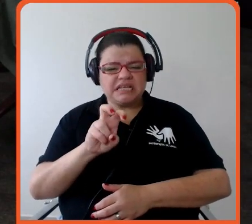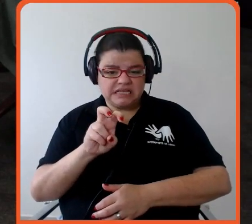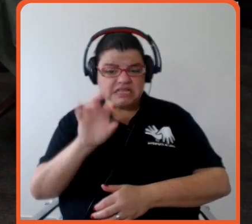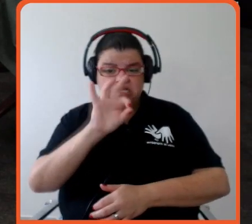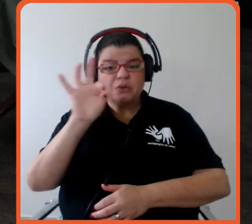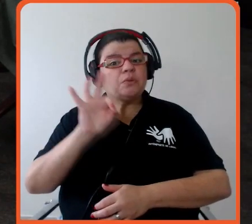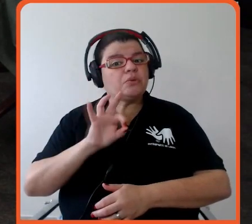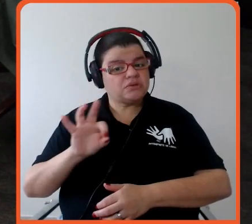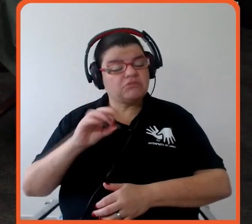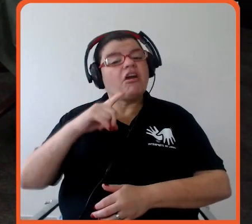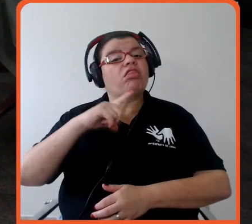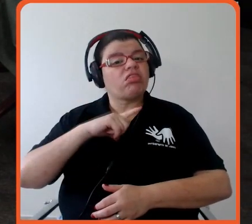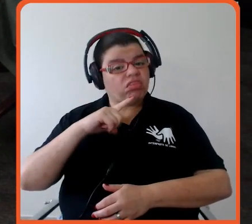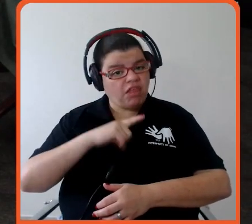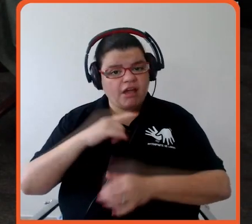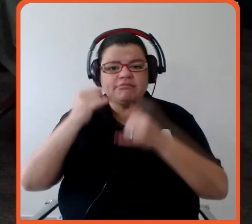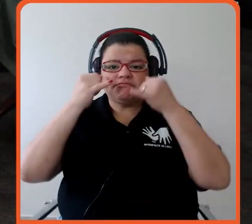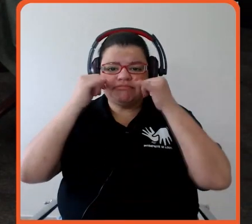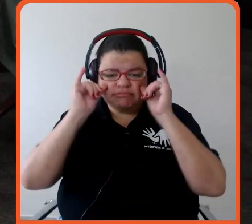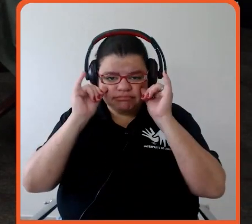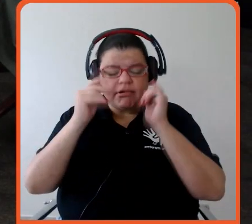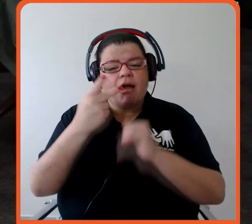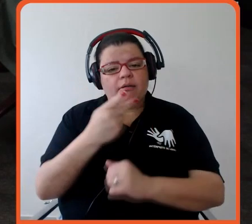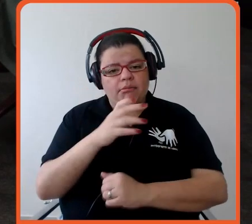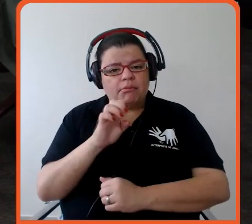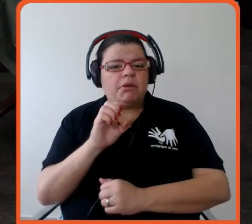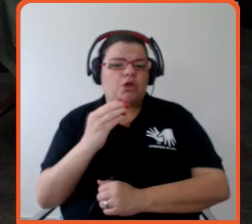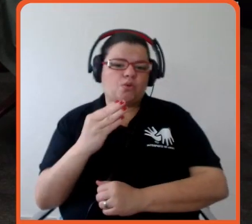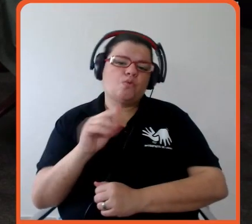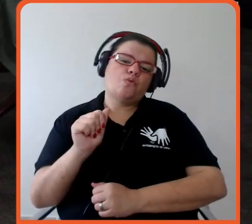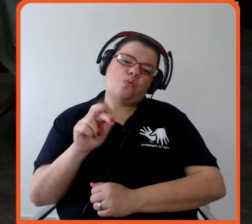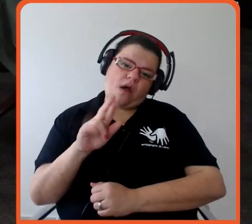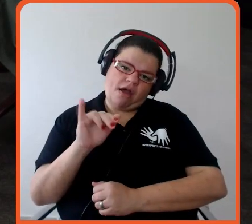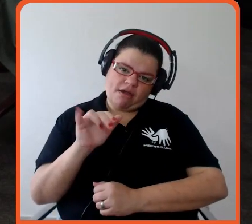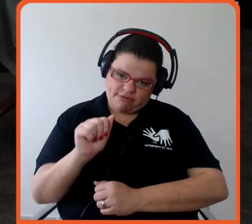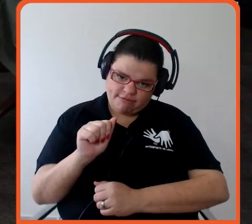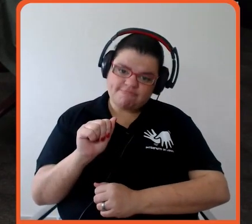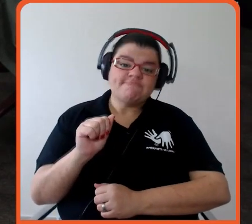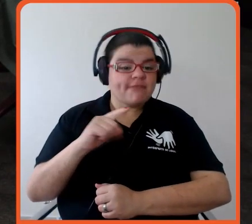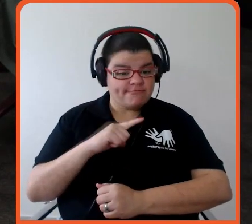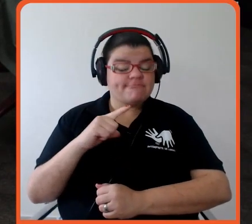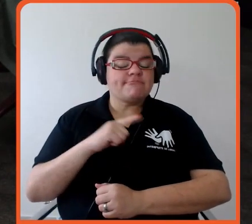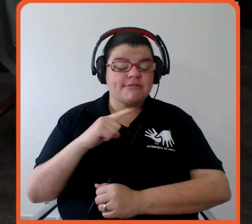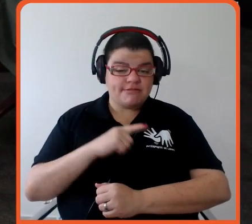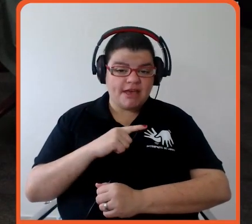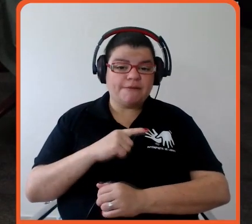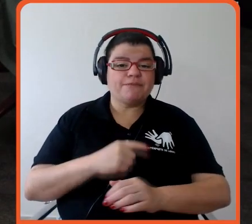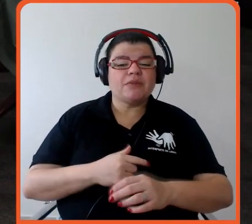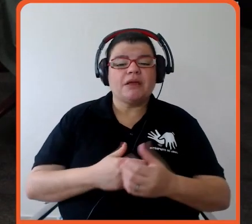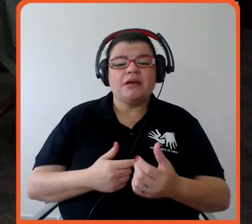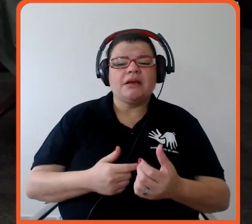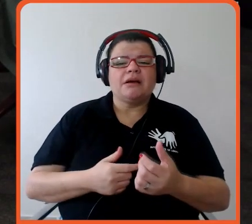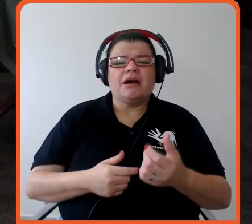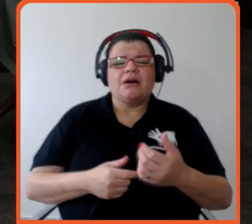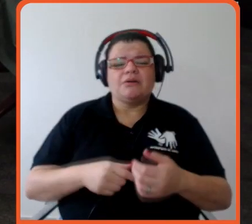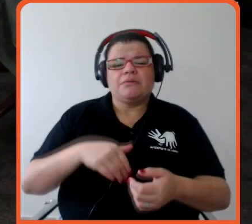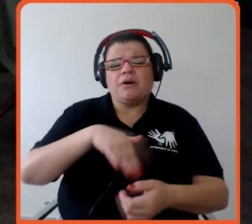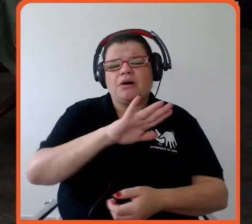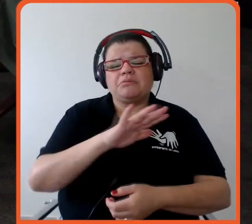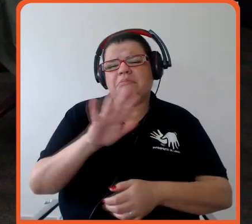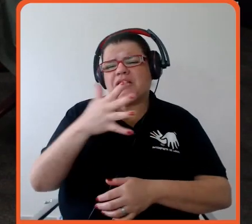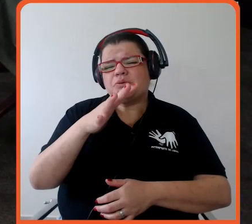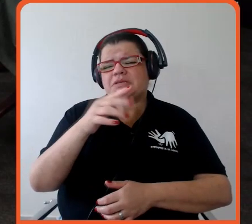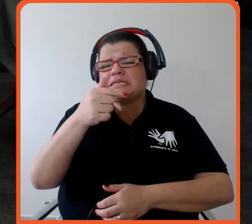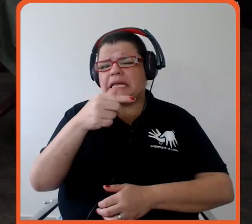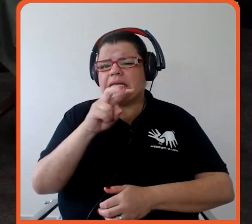83% dessas, né, são agricultura familiar e mais, quase 75